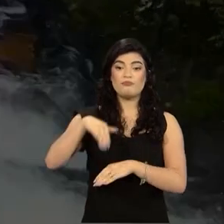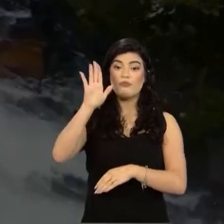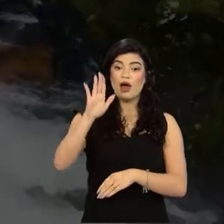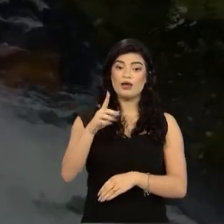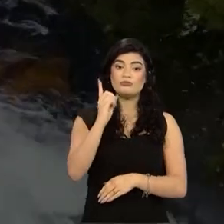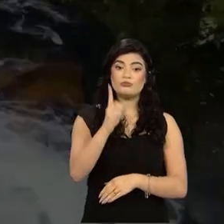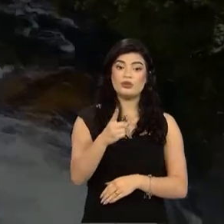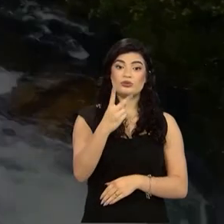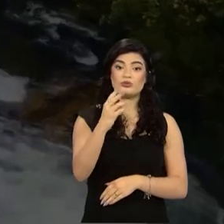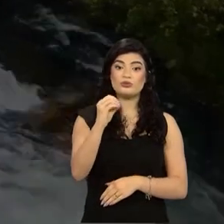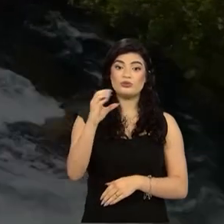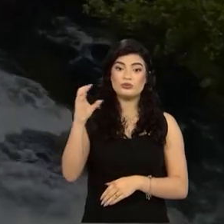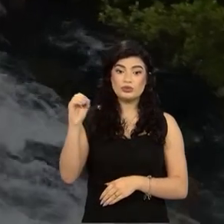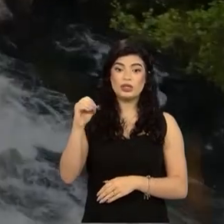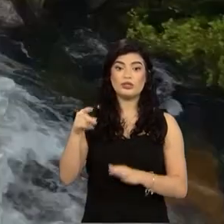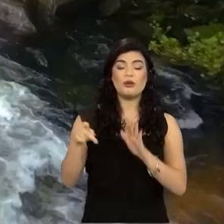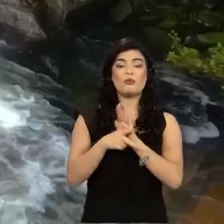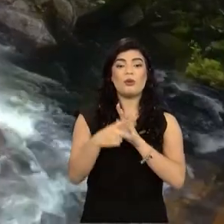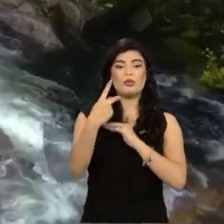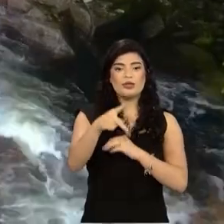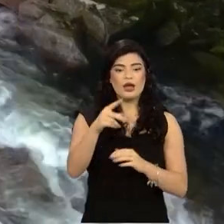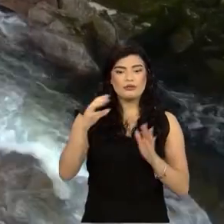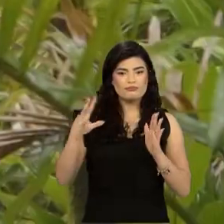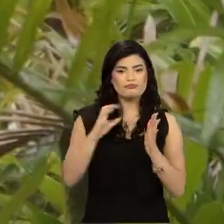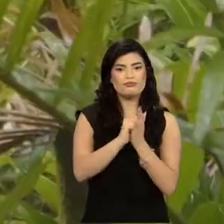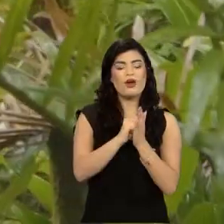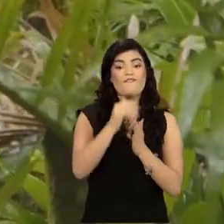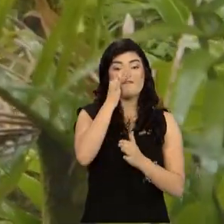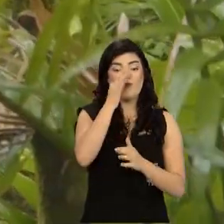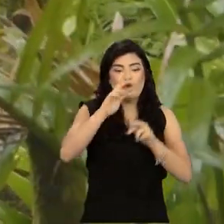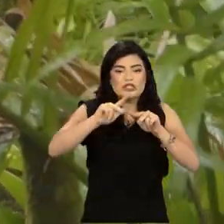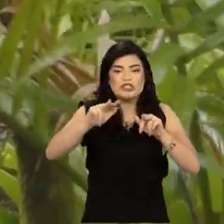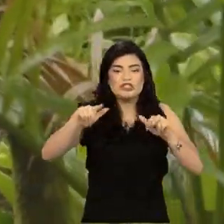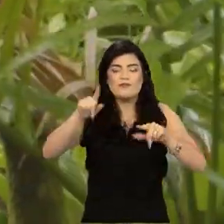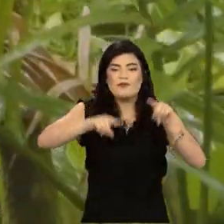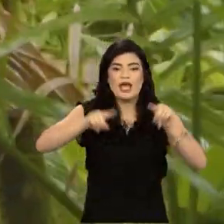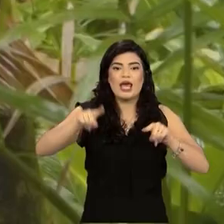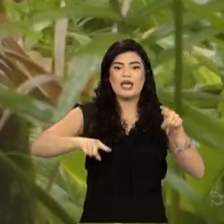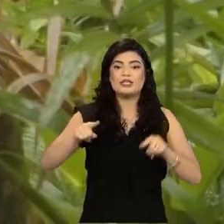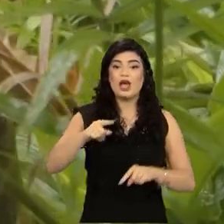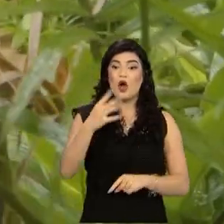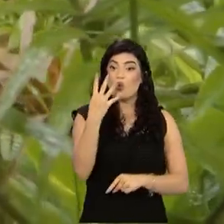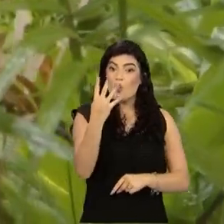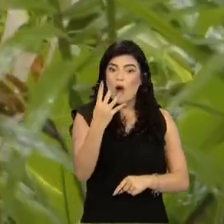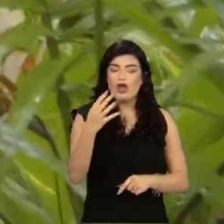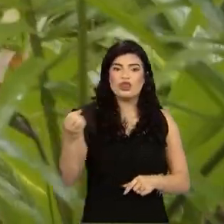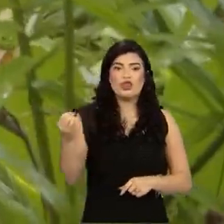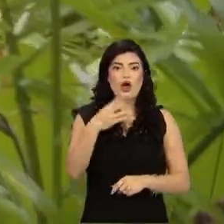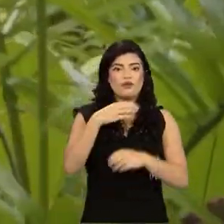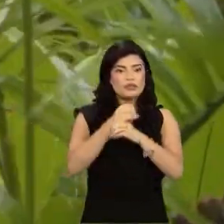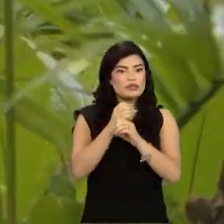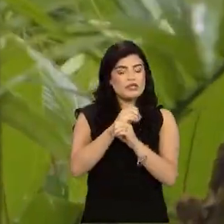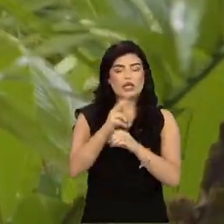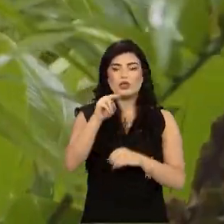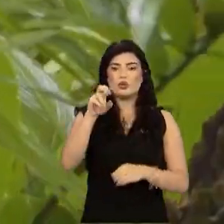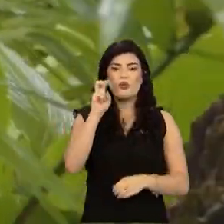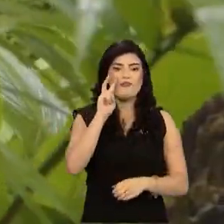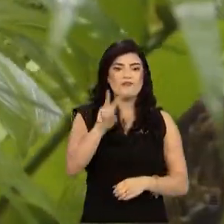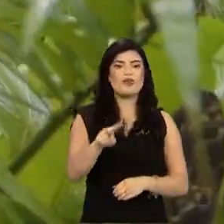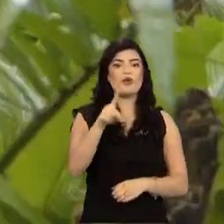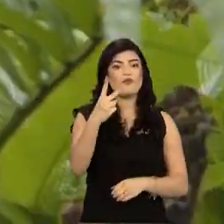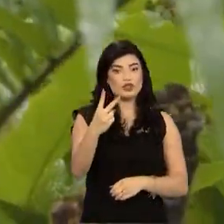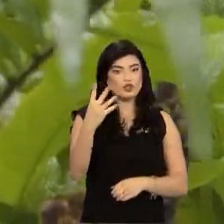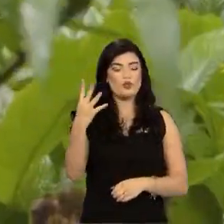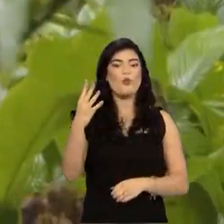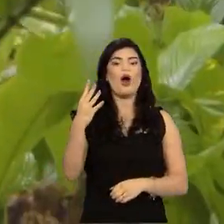espécies de fauna e da flora já registradas no local, sendo quatro delas novas para a ciência e 24 com